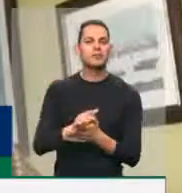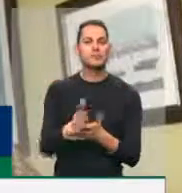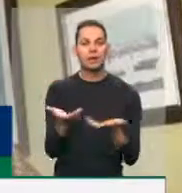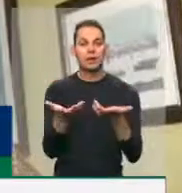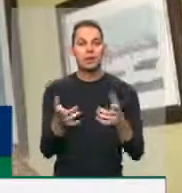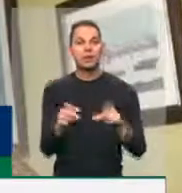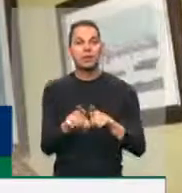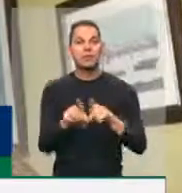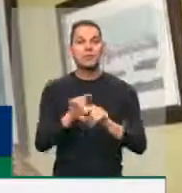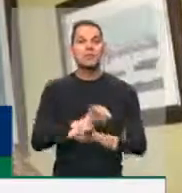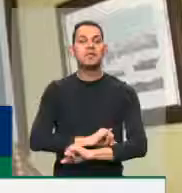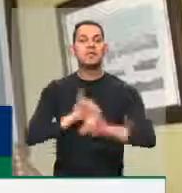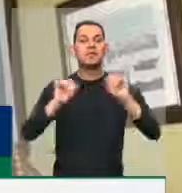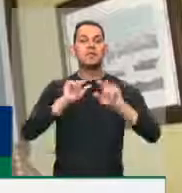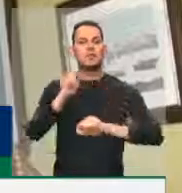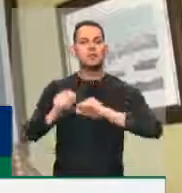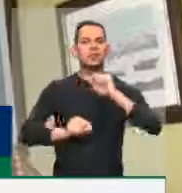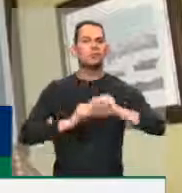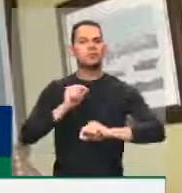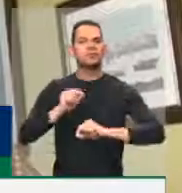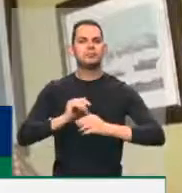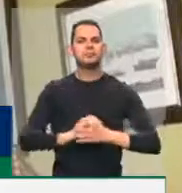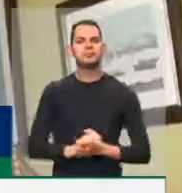anunciar que